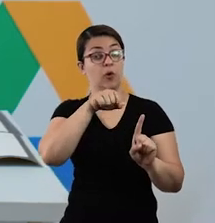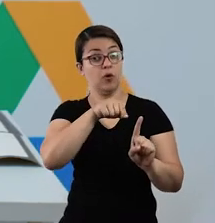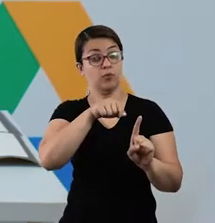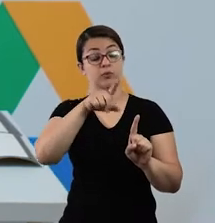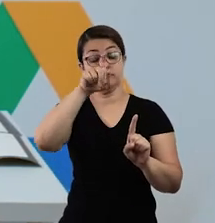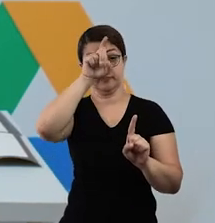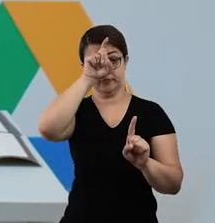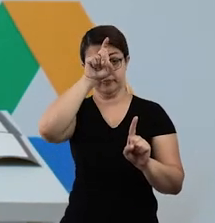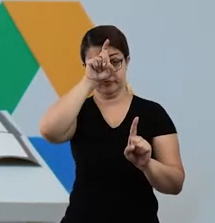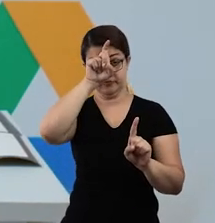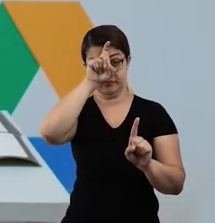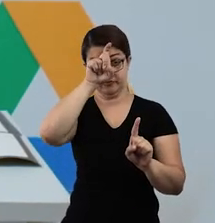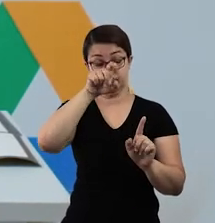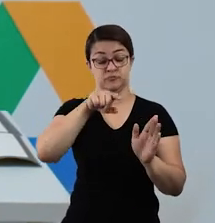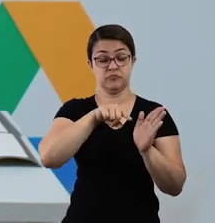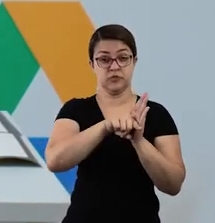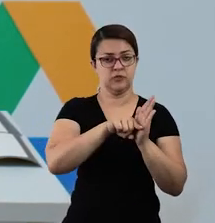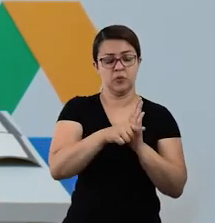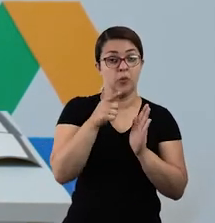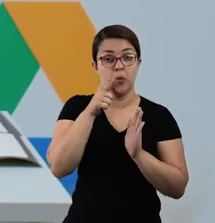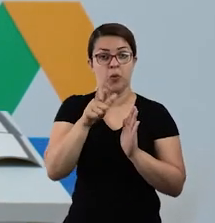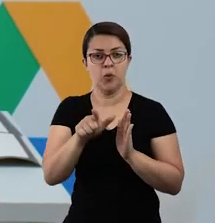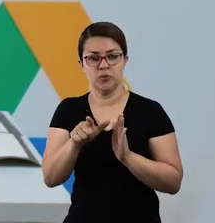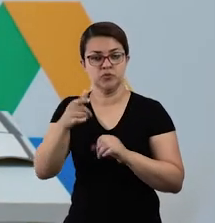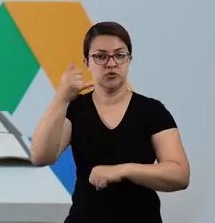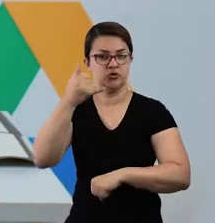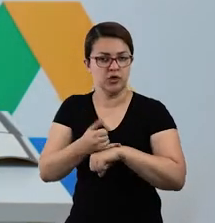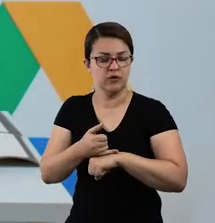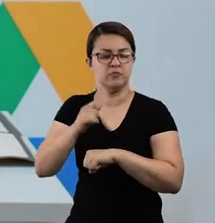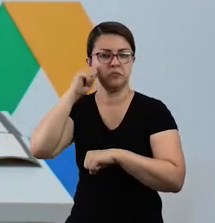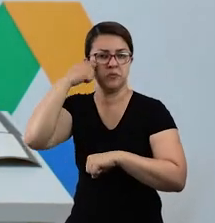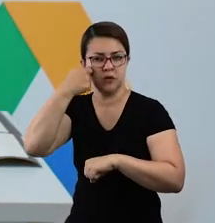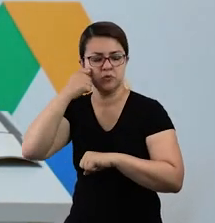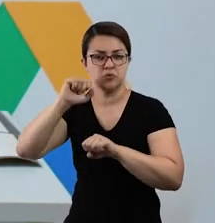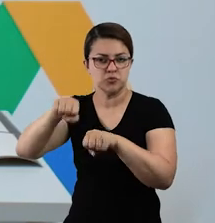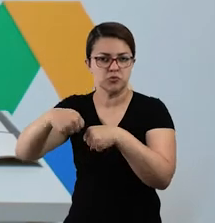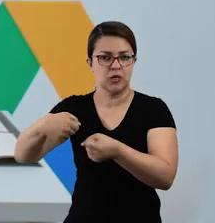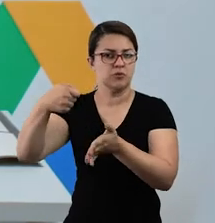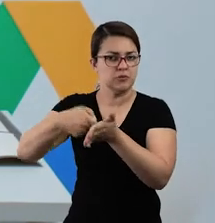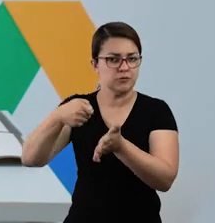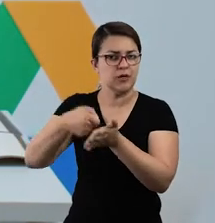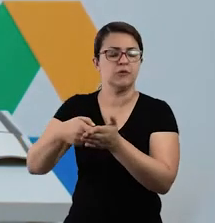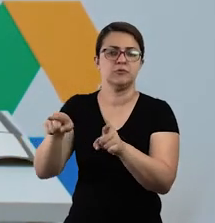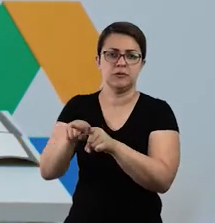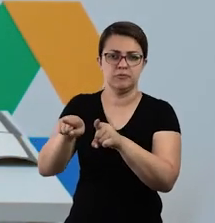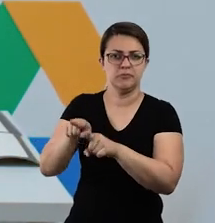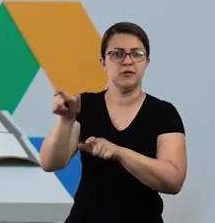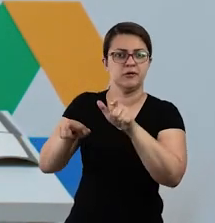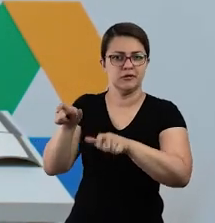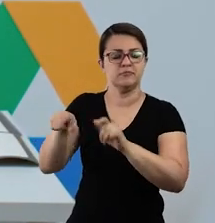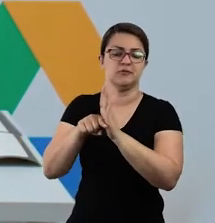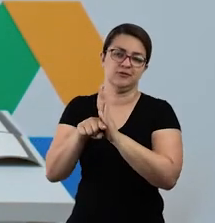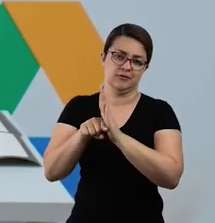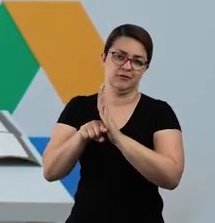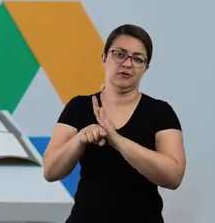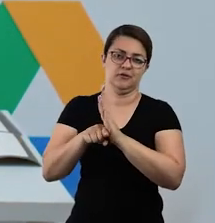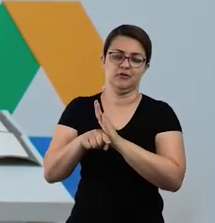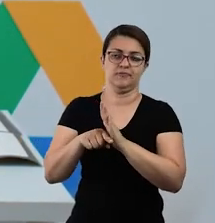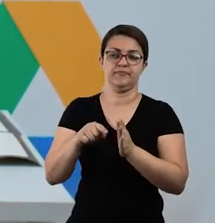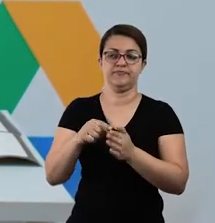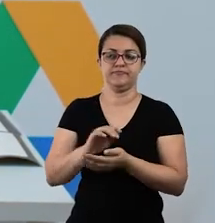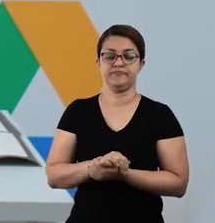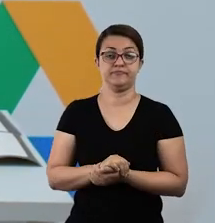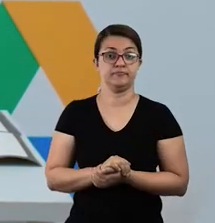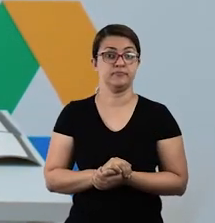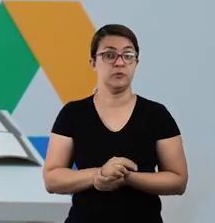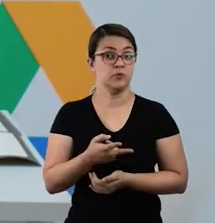pesquisar sobre outras pessoas também se quiserem, tá bom? E dando continuidade em língua